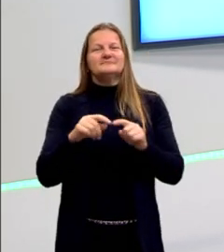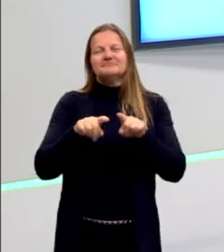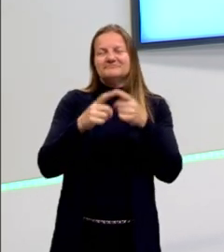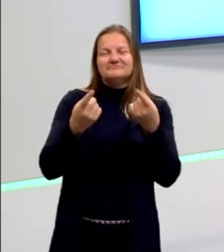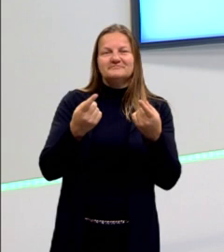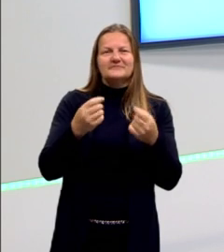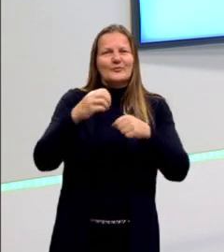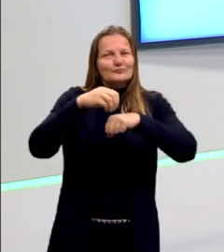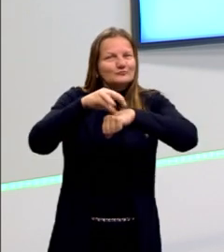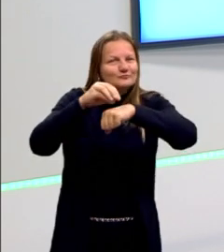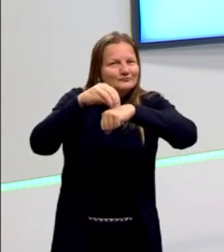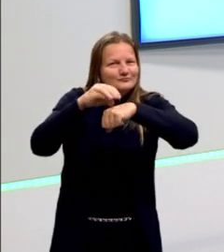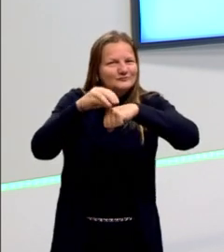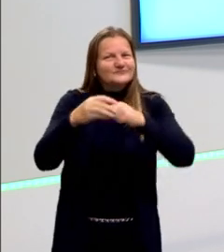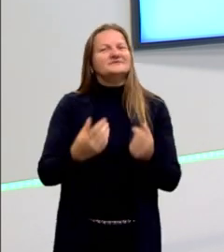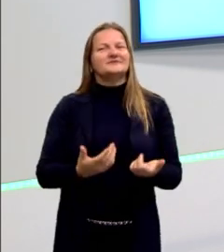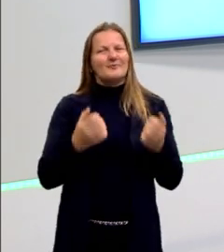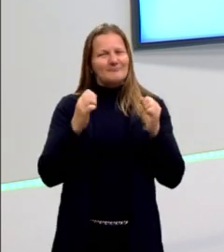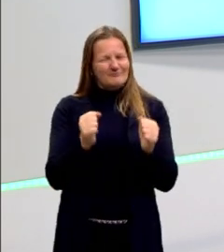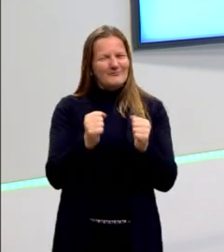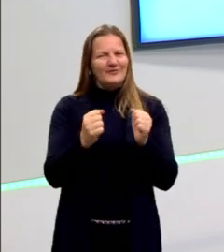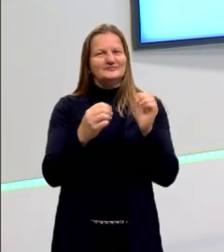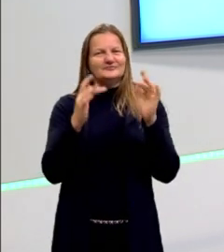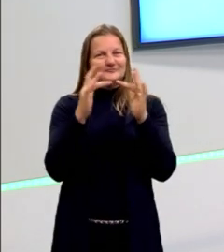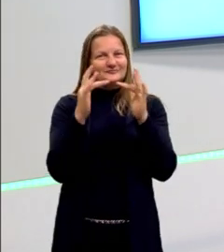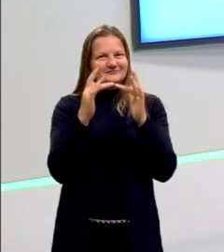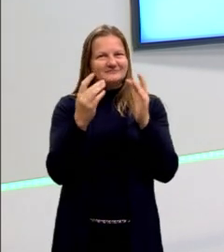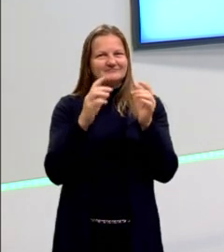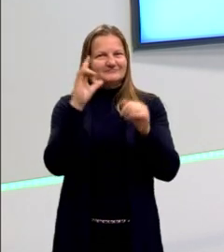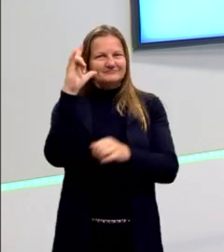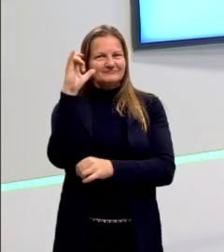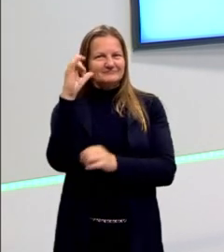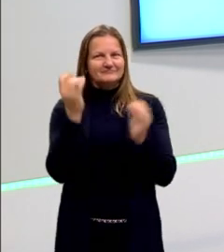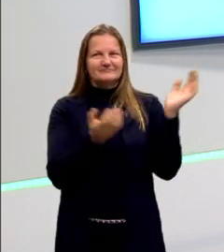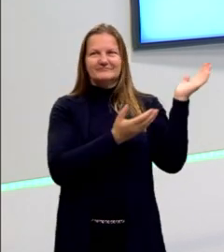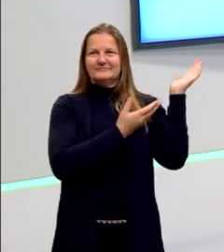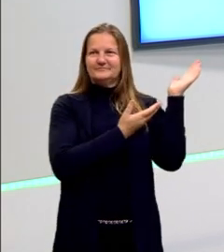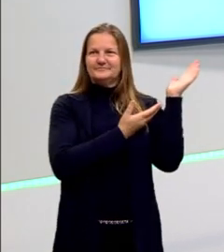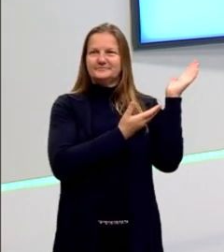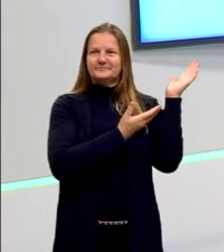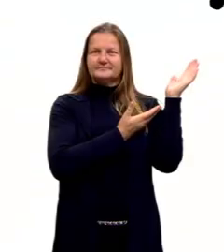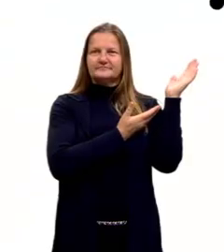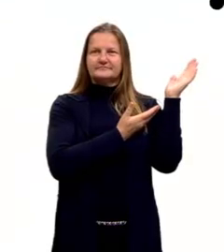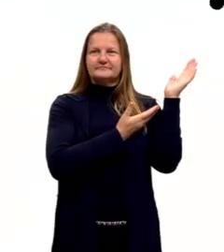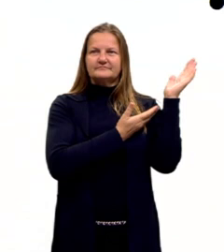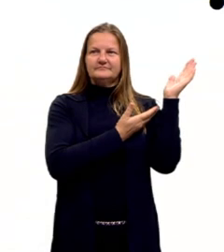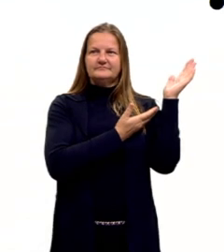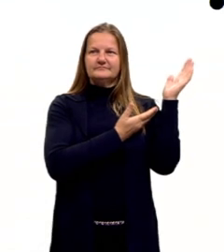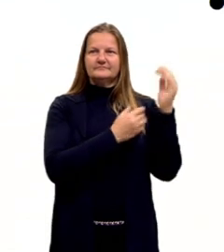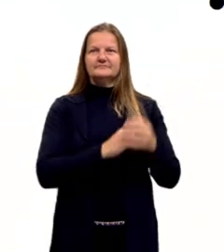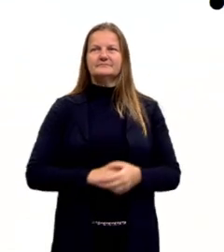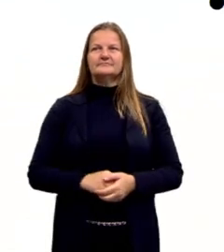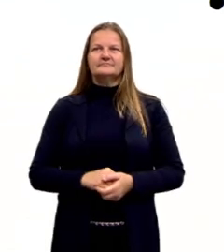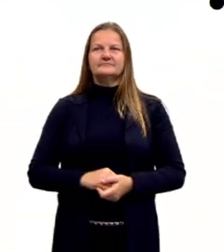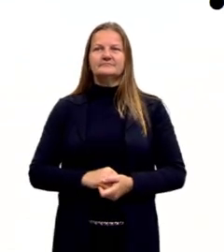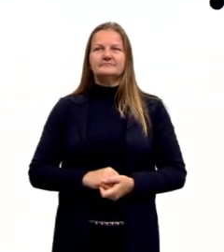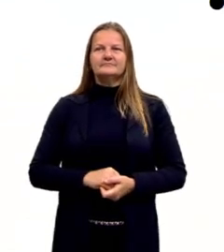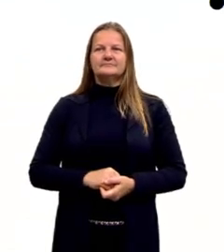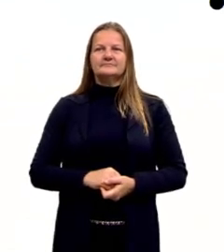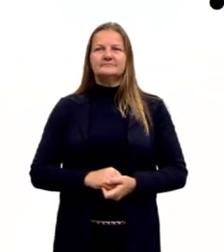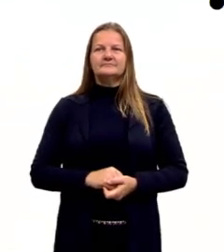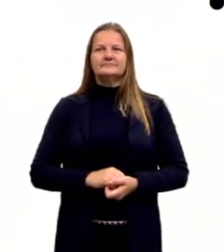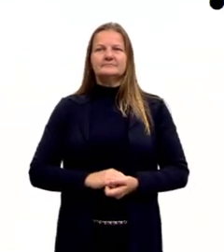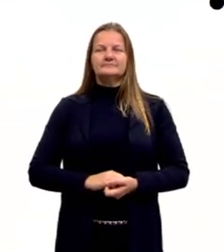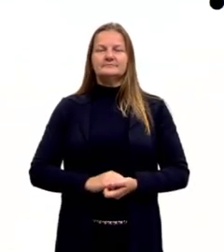vezes querem uma dica de fonte para estudar, então podem me procurar. Vamos começar, então. Bom,